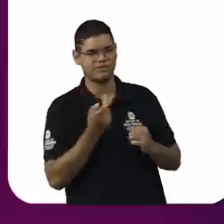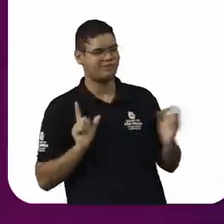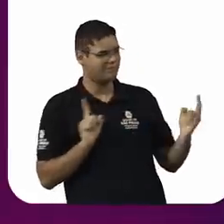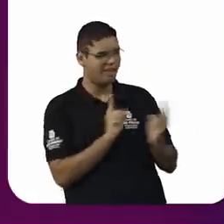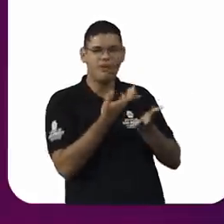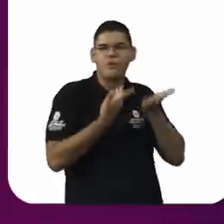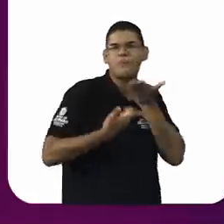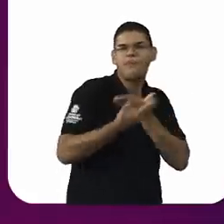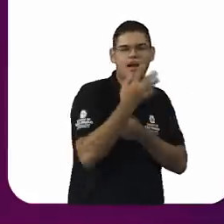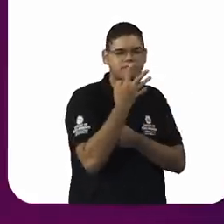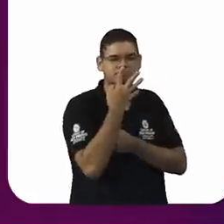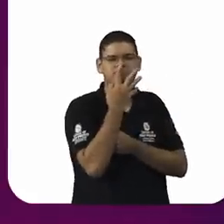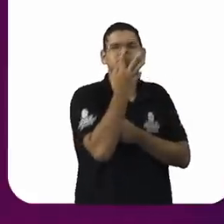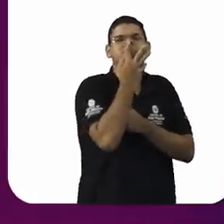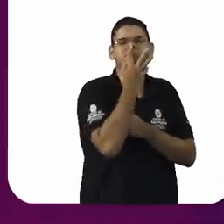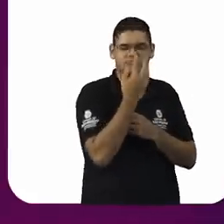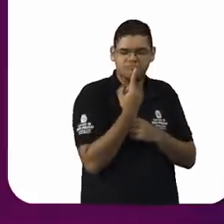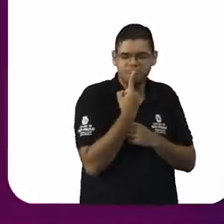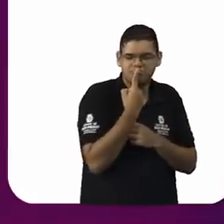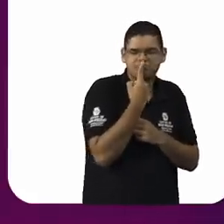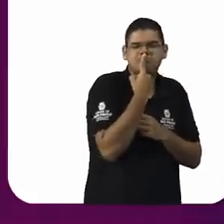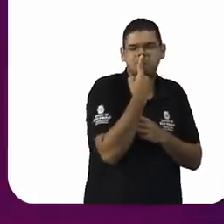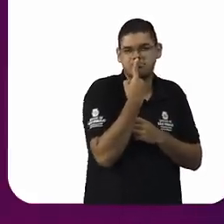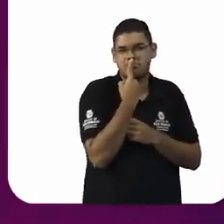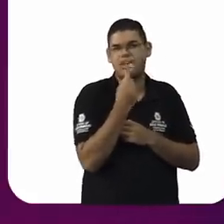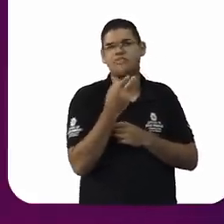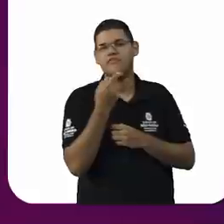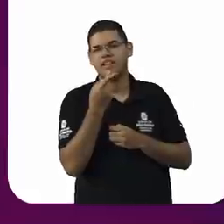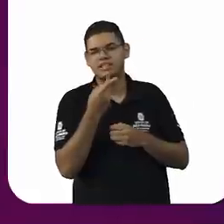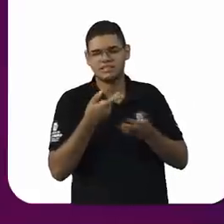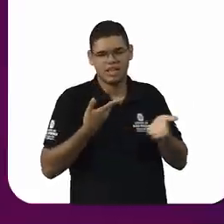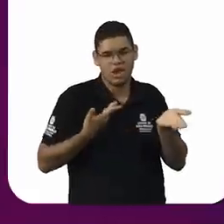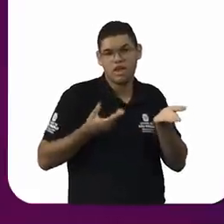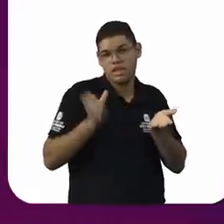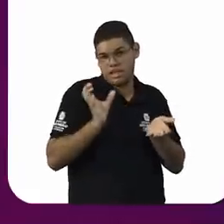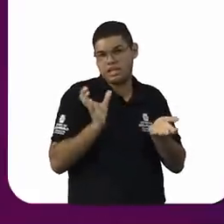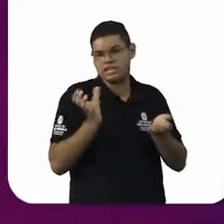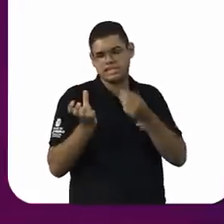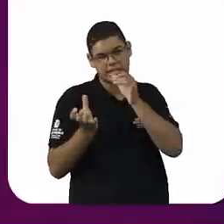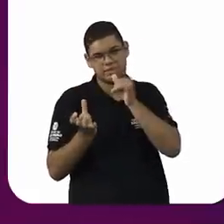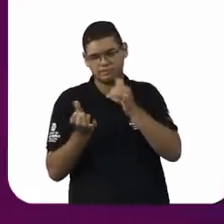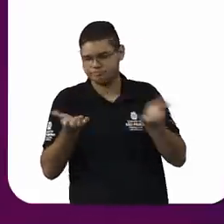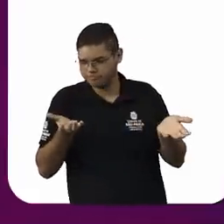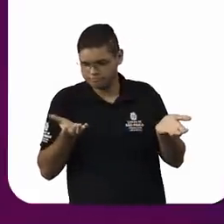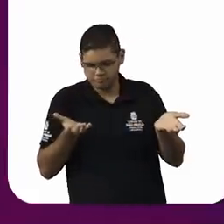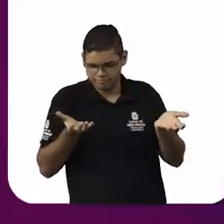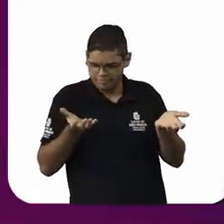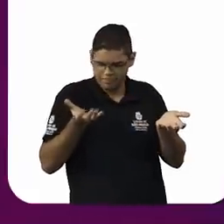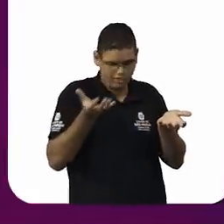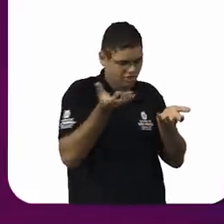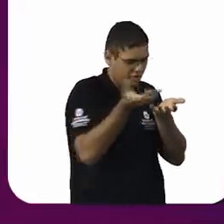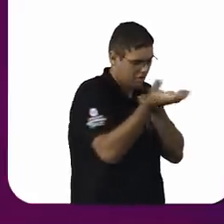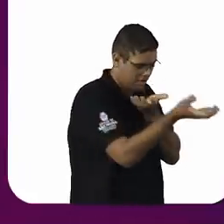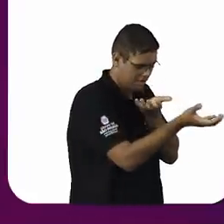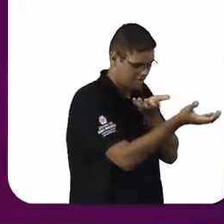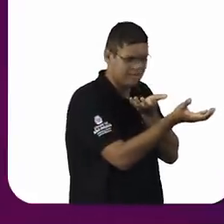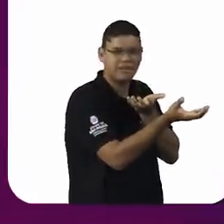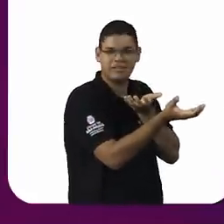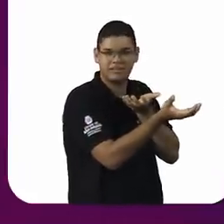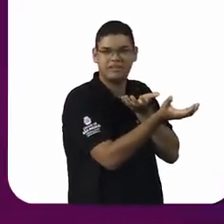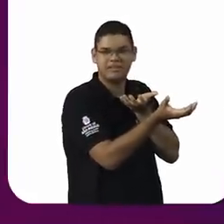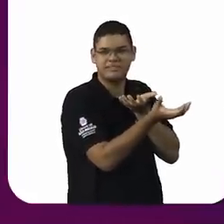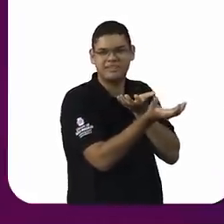troca de algum tipo de benefício, ou então para que ela não sofra algum tipo de retaliação dentro do ambiente de trabalho.